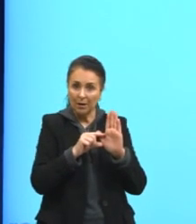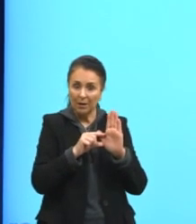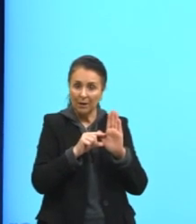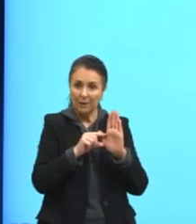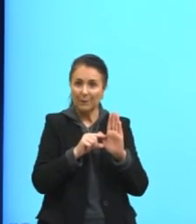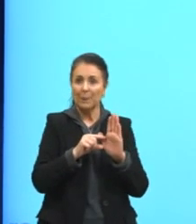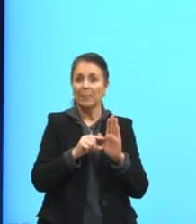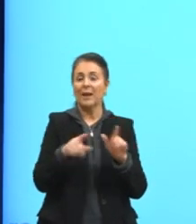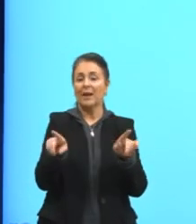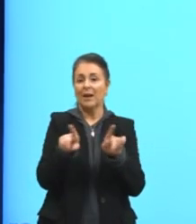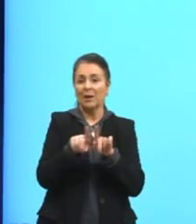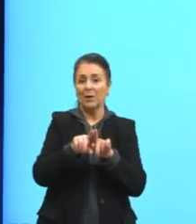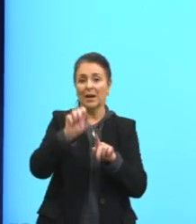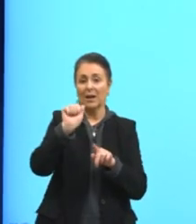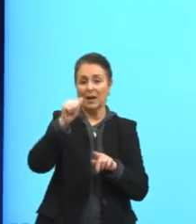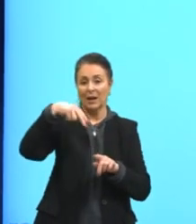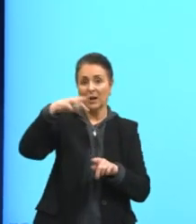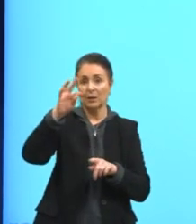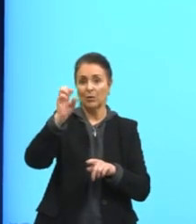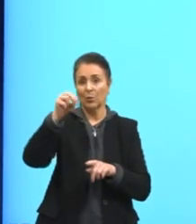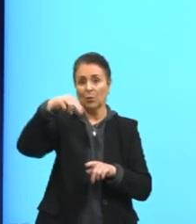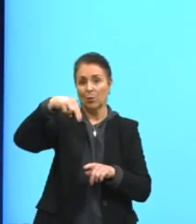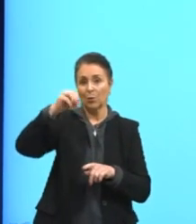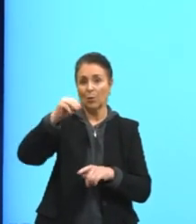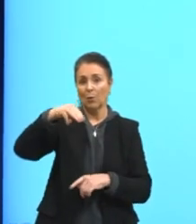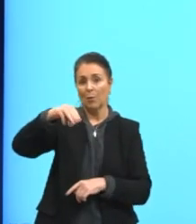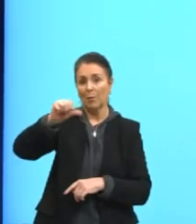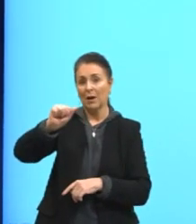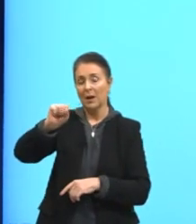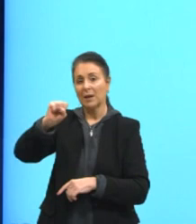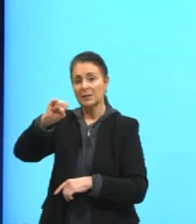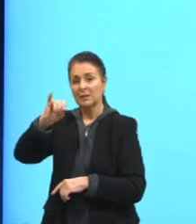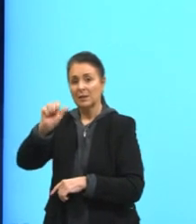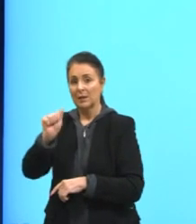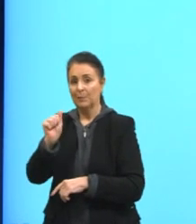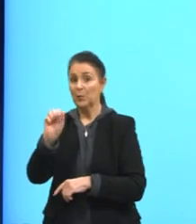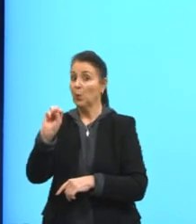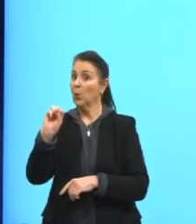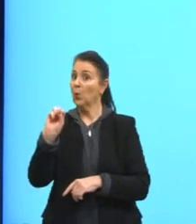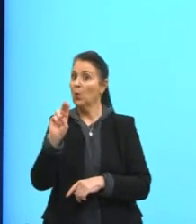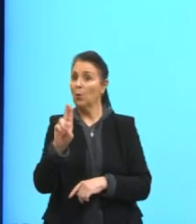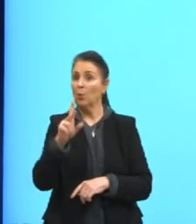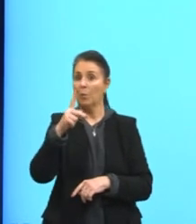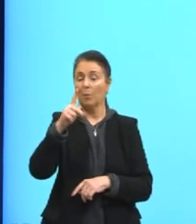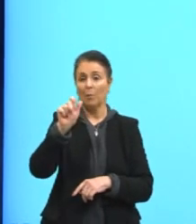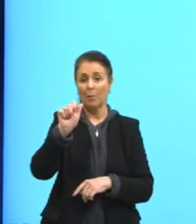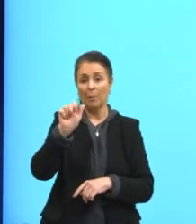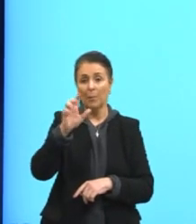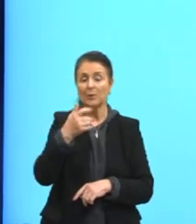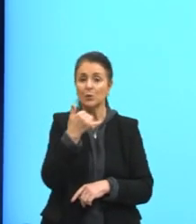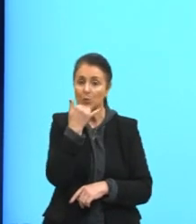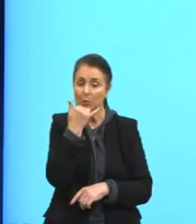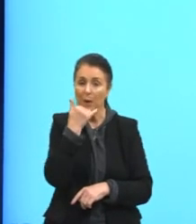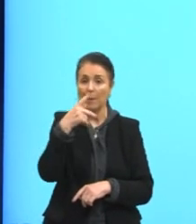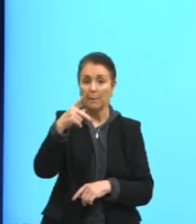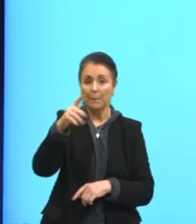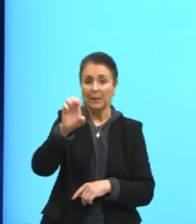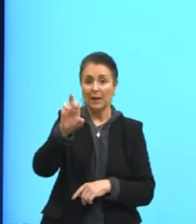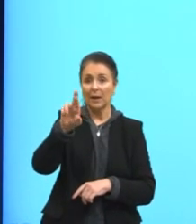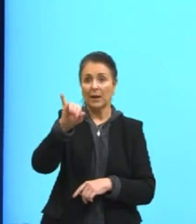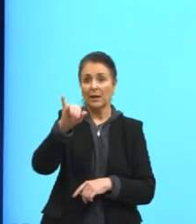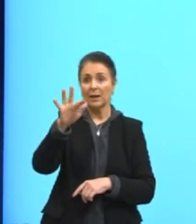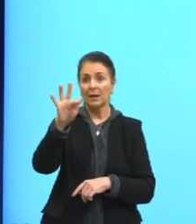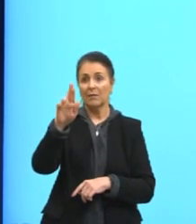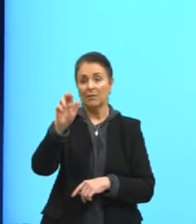Antonomásia ou perífrase. Antonomásia ou perífrase é uma figura de linguagem que se caracteriza pela utilização de uma